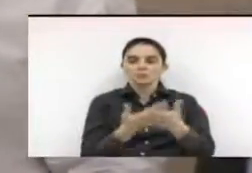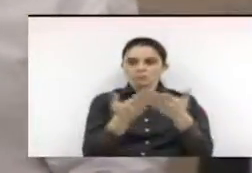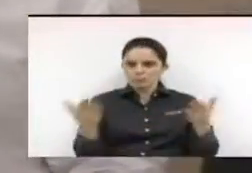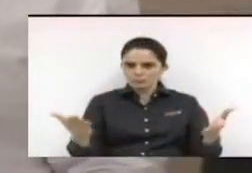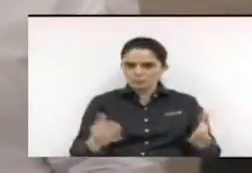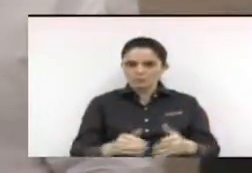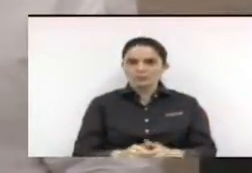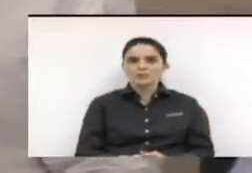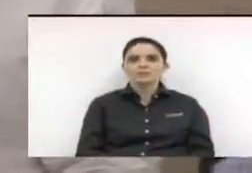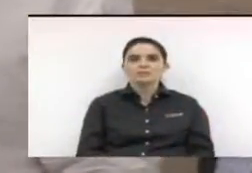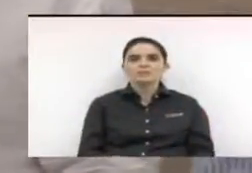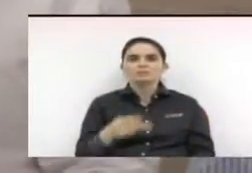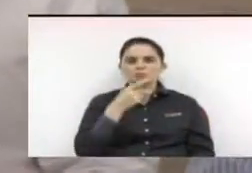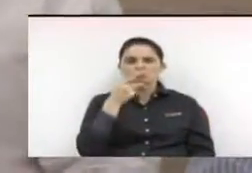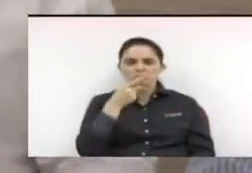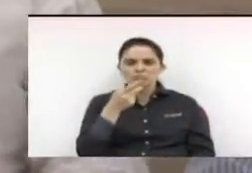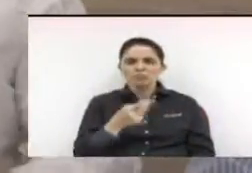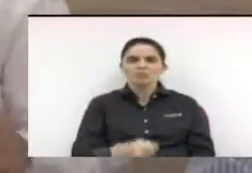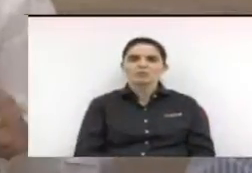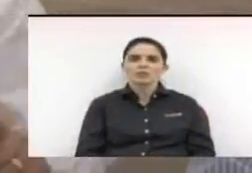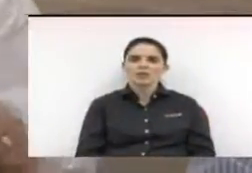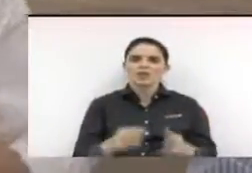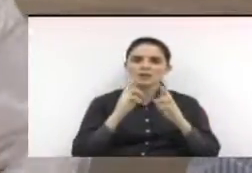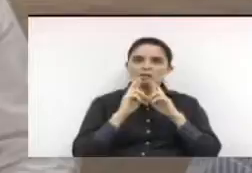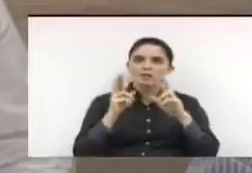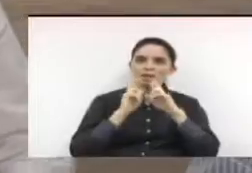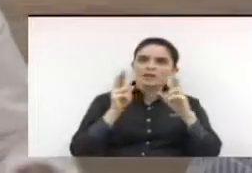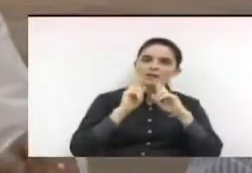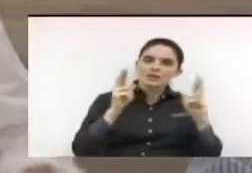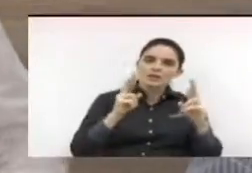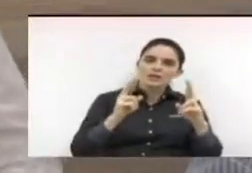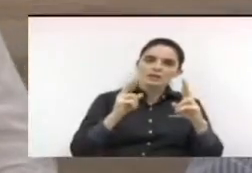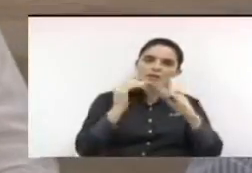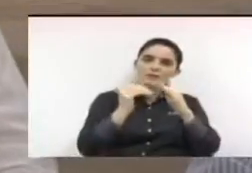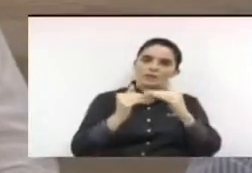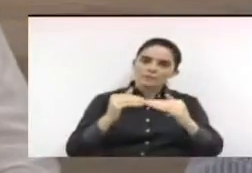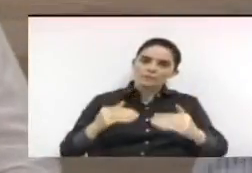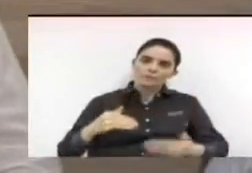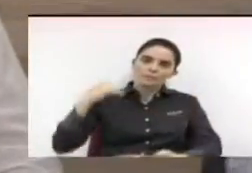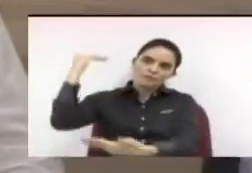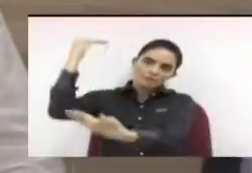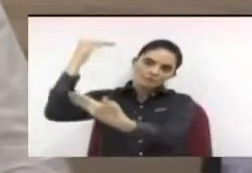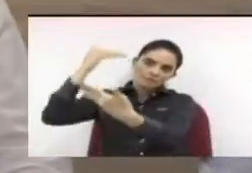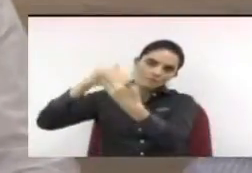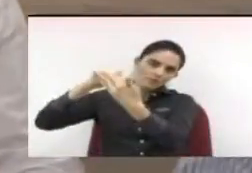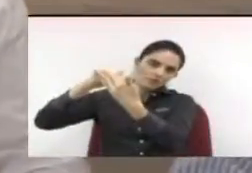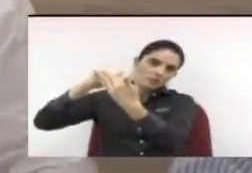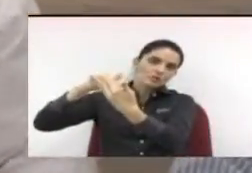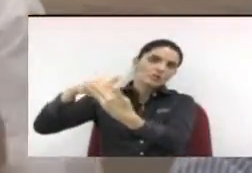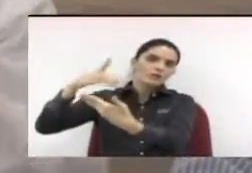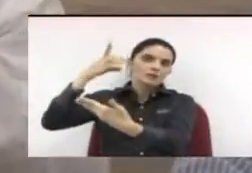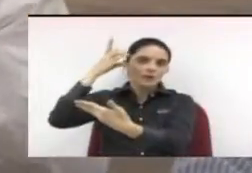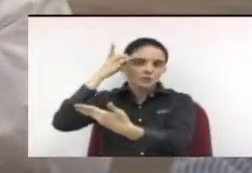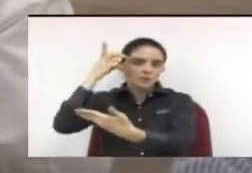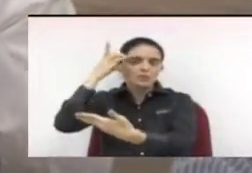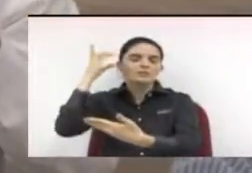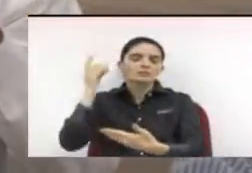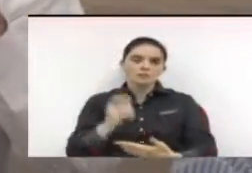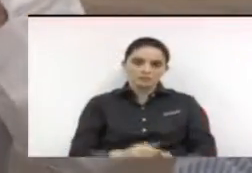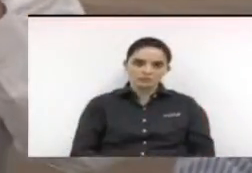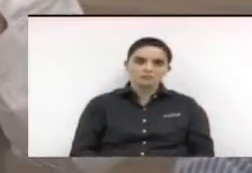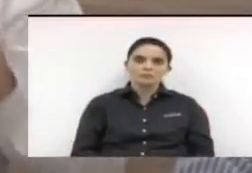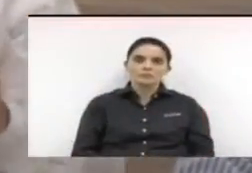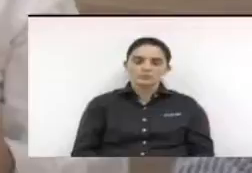desta moção e vai chegar até as mãos da presidente essa moção através da Câmara Municipal de Limeira